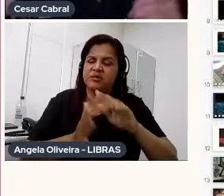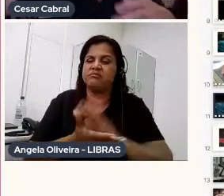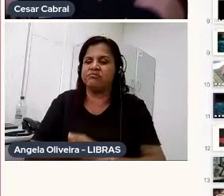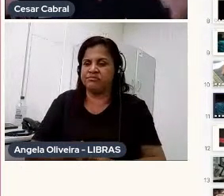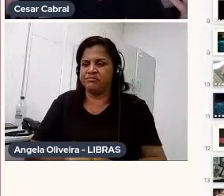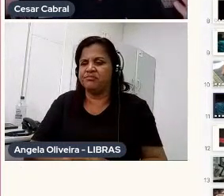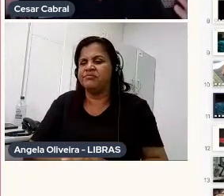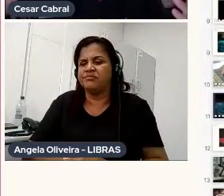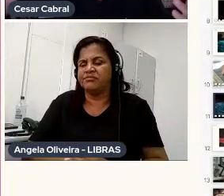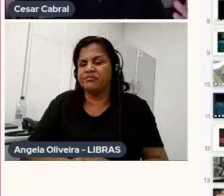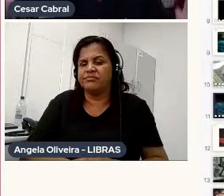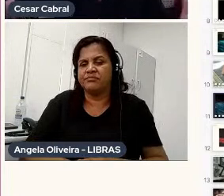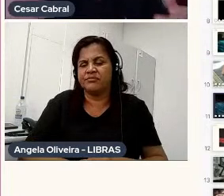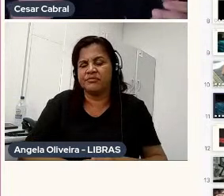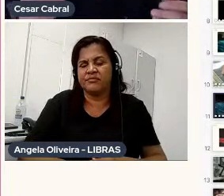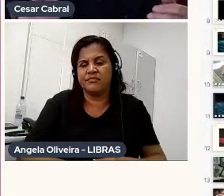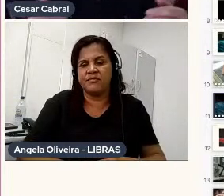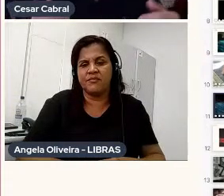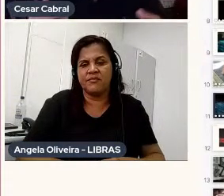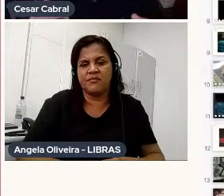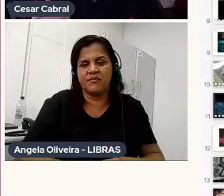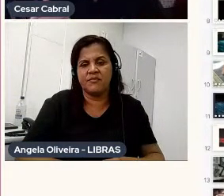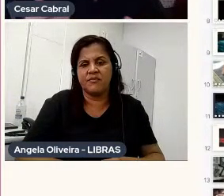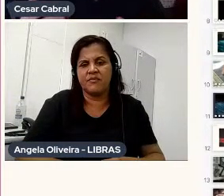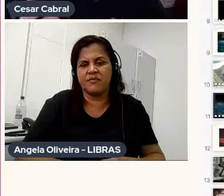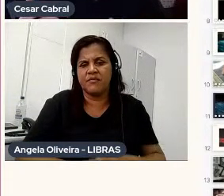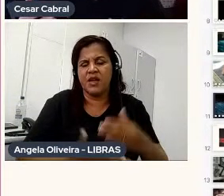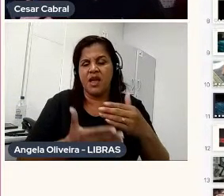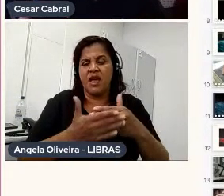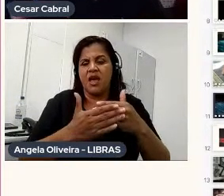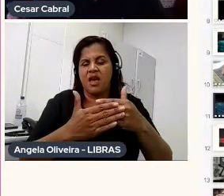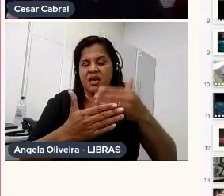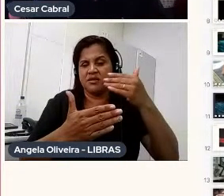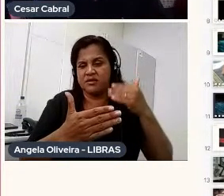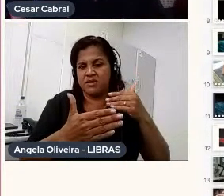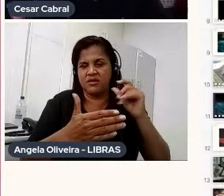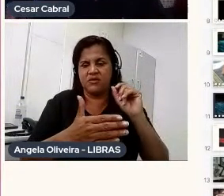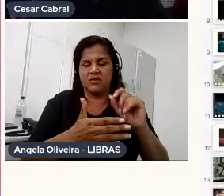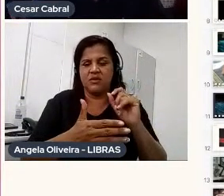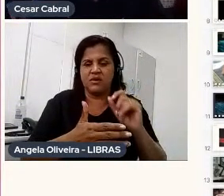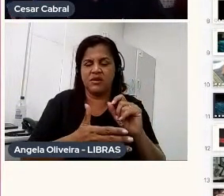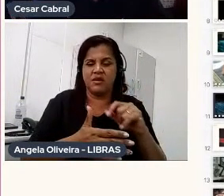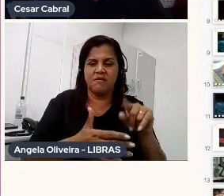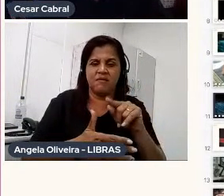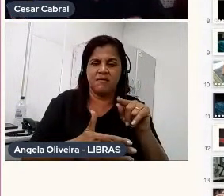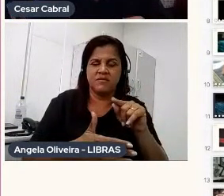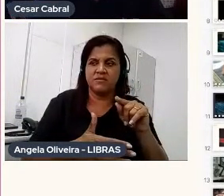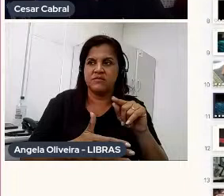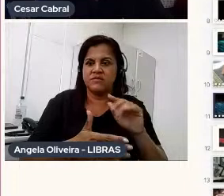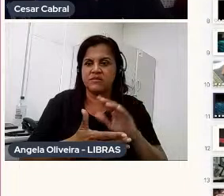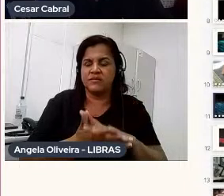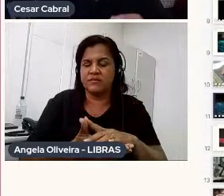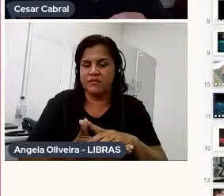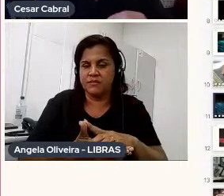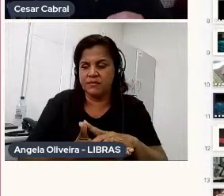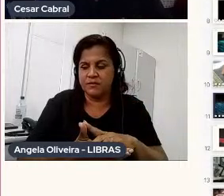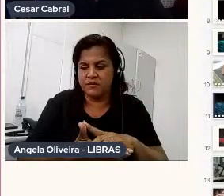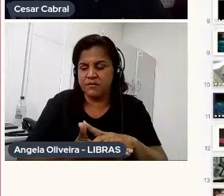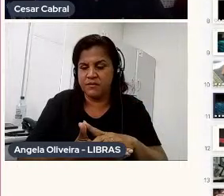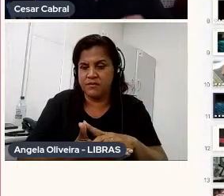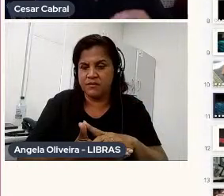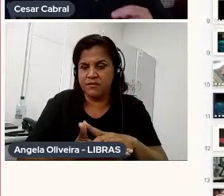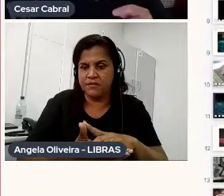era um, na verdade, eu um projeto anterior, que era um documentário sobre os quadrinistas paulistas, né, que envolvia